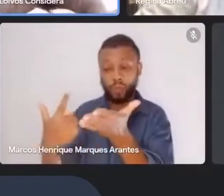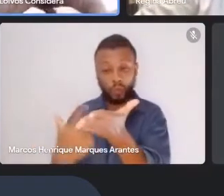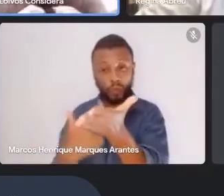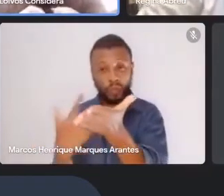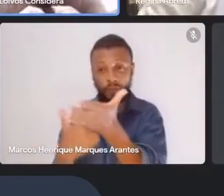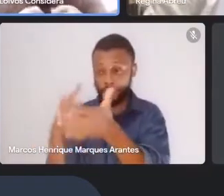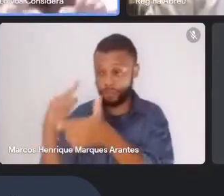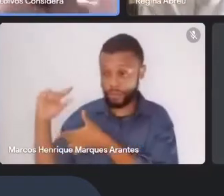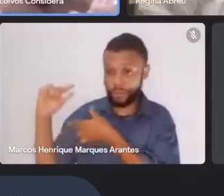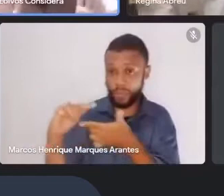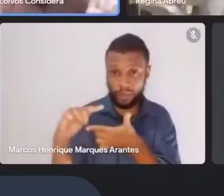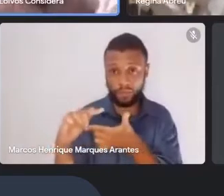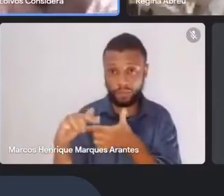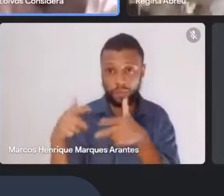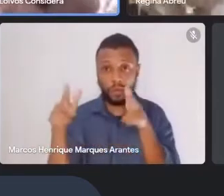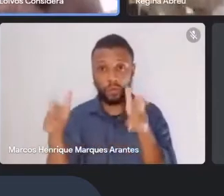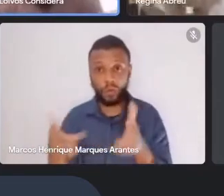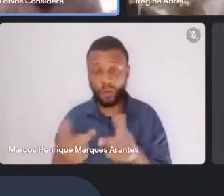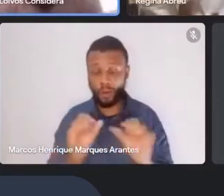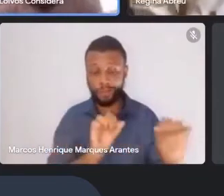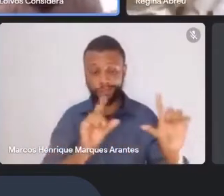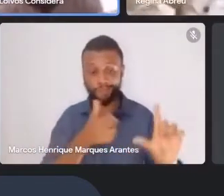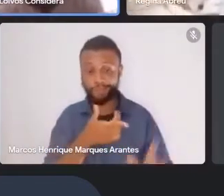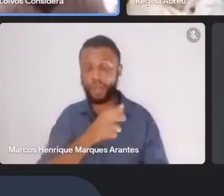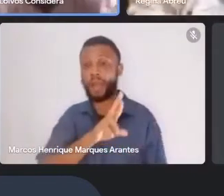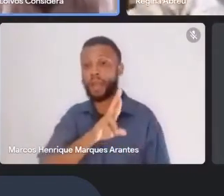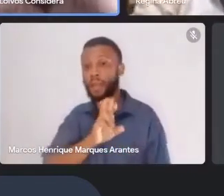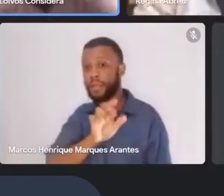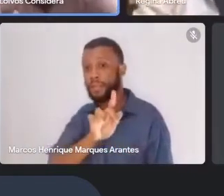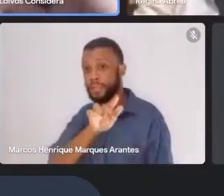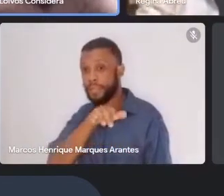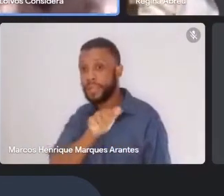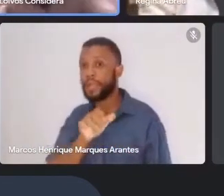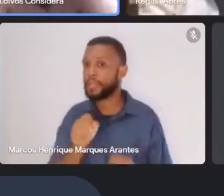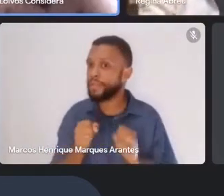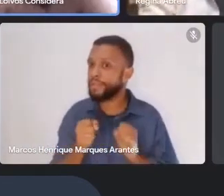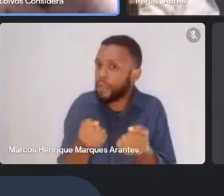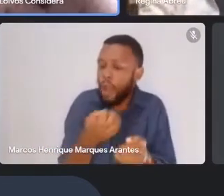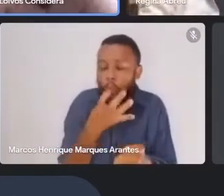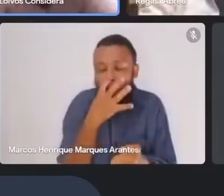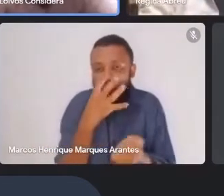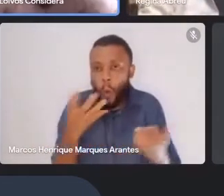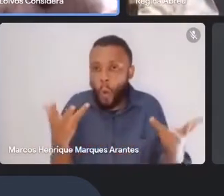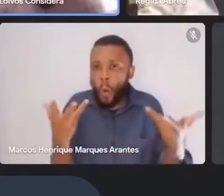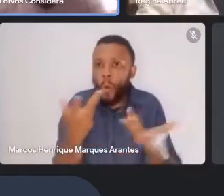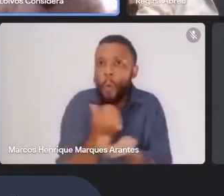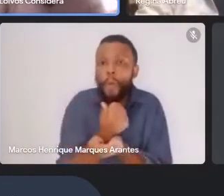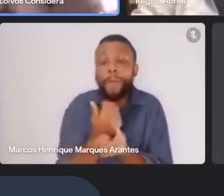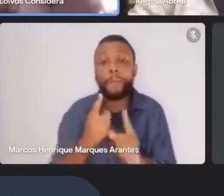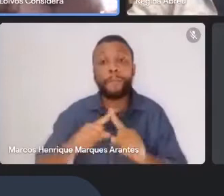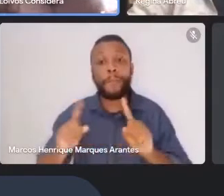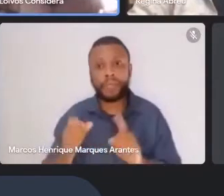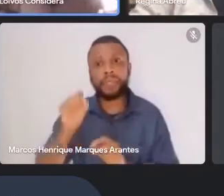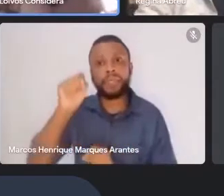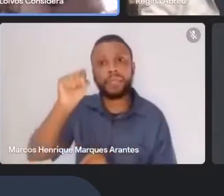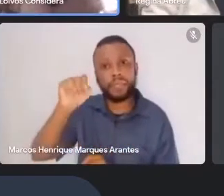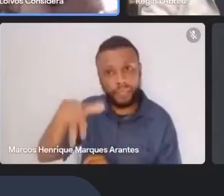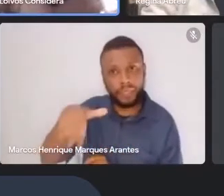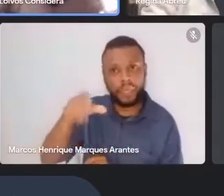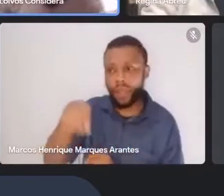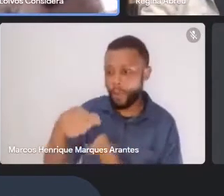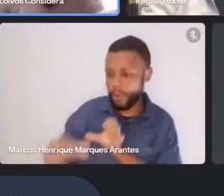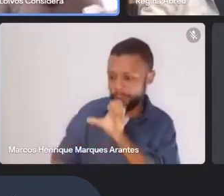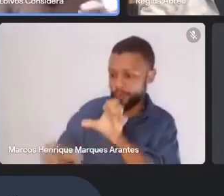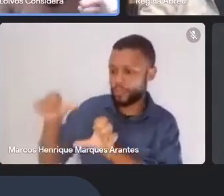defendeu aqui, né? Não é apenas por preciosismo, mas é uma ressignificação, sim. Depois tem algumas